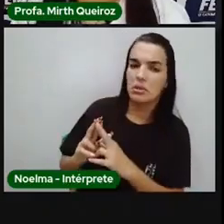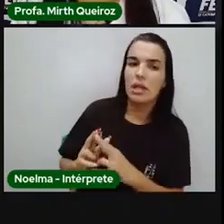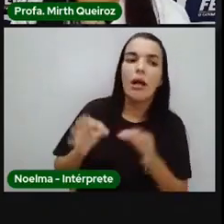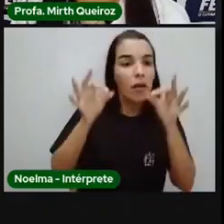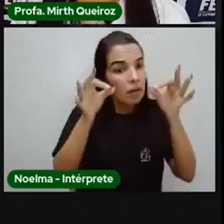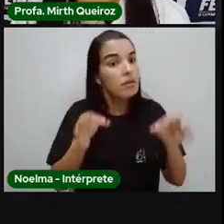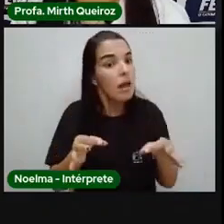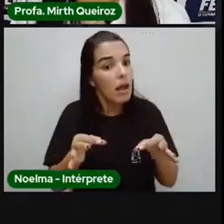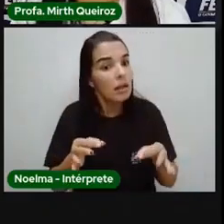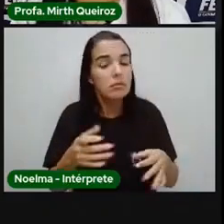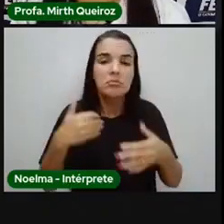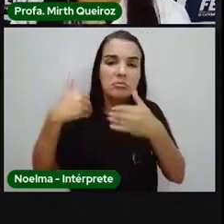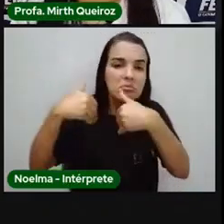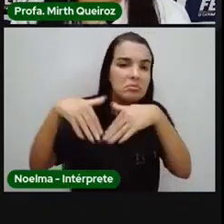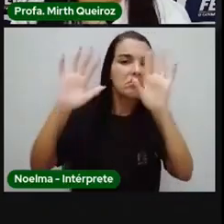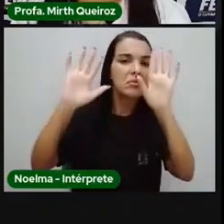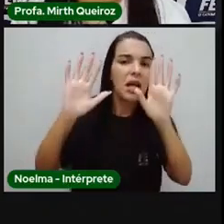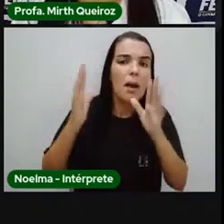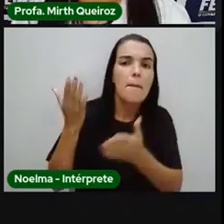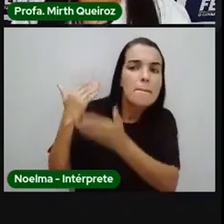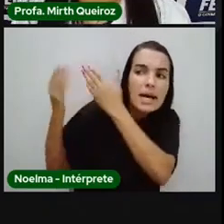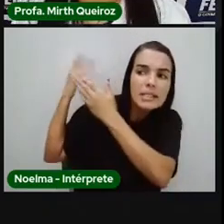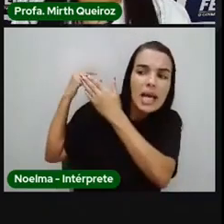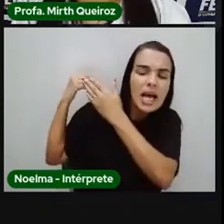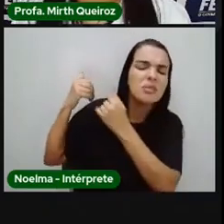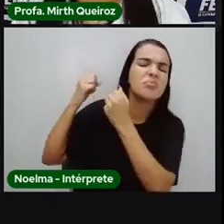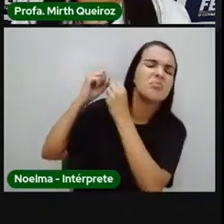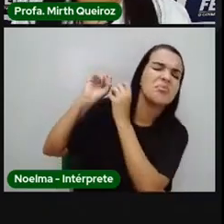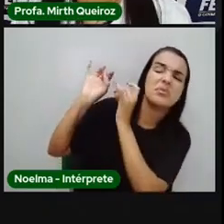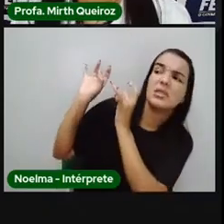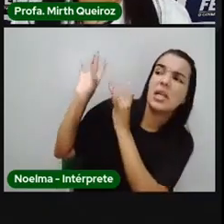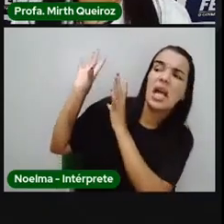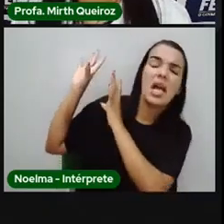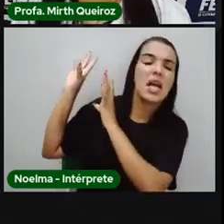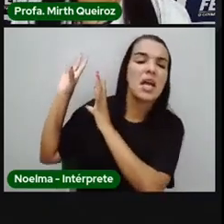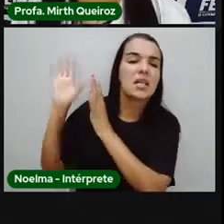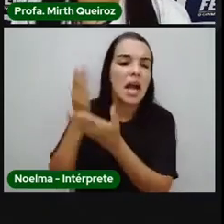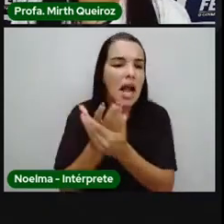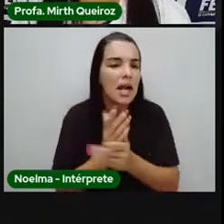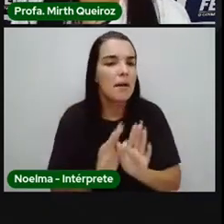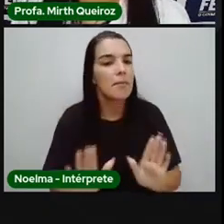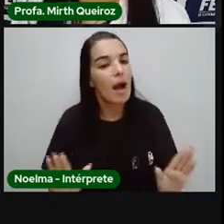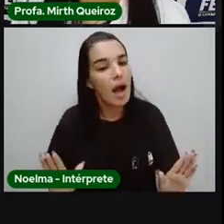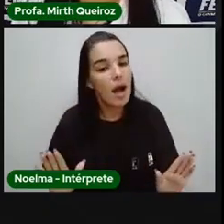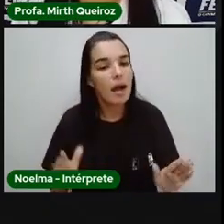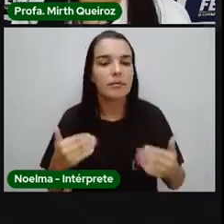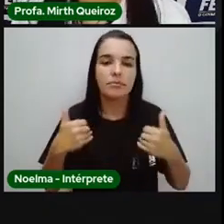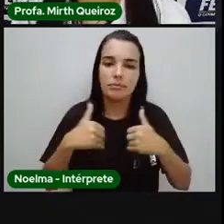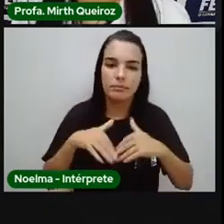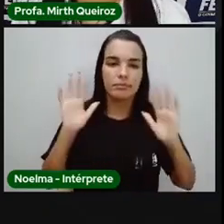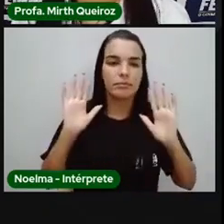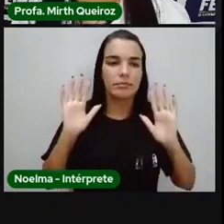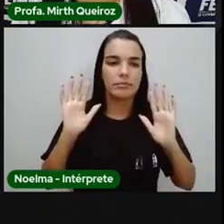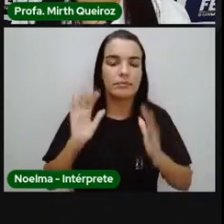nunca me esforçar. Para as coisas que passaram, eu tentar fazer voltar.